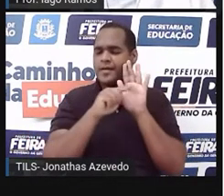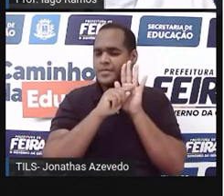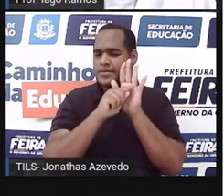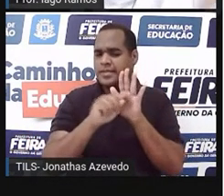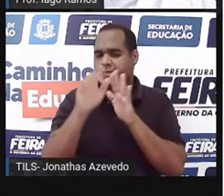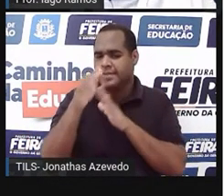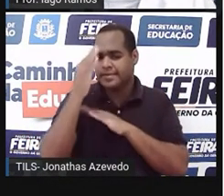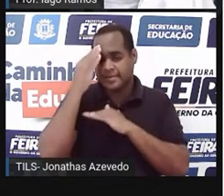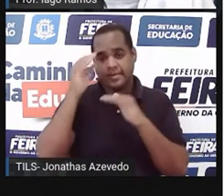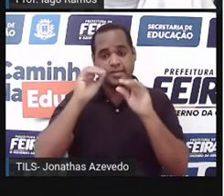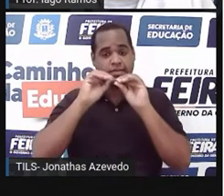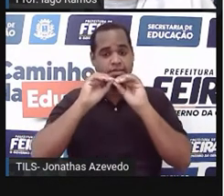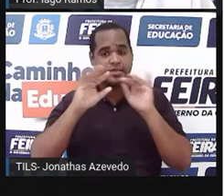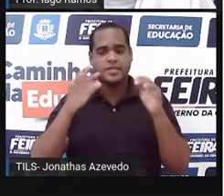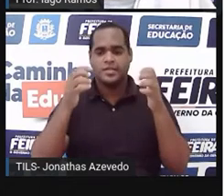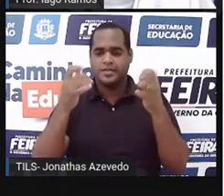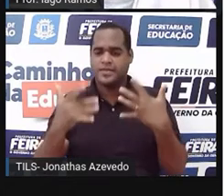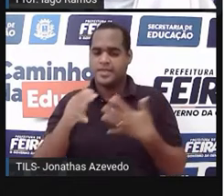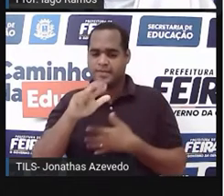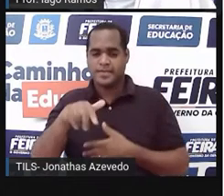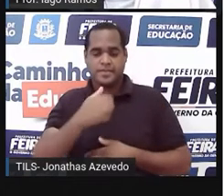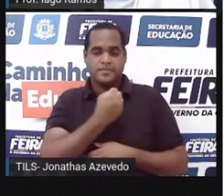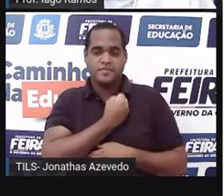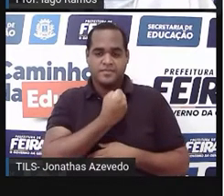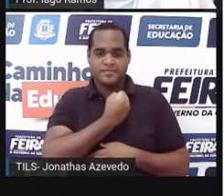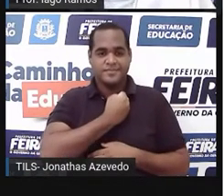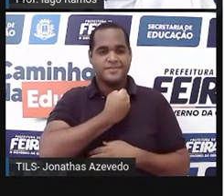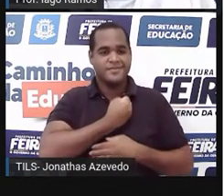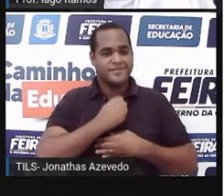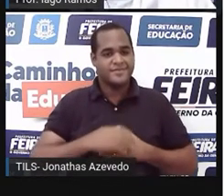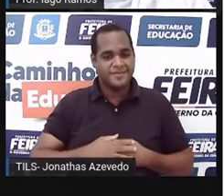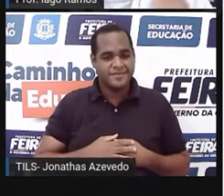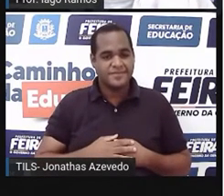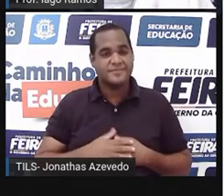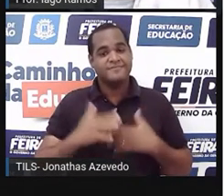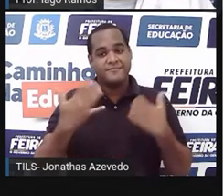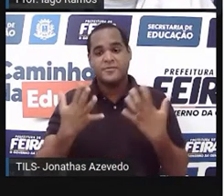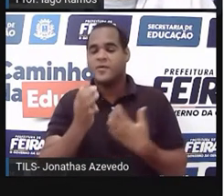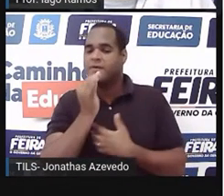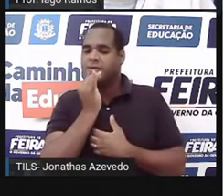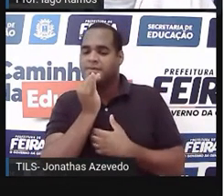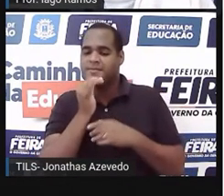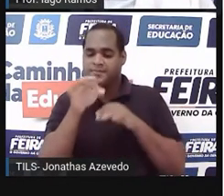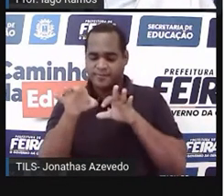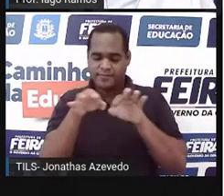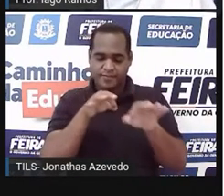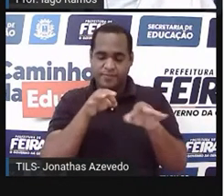entender um monte de coisas sobre números, como, por exemplo, colocar eles em ordem,